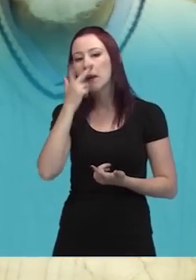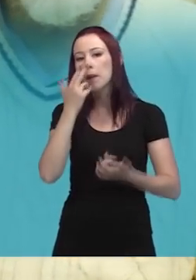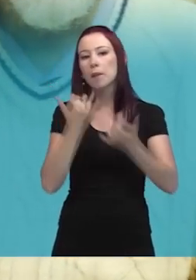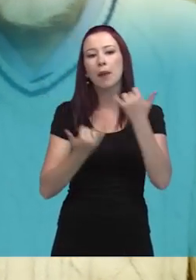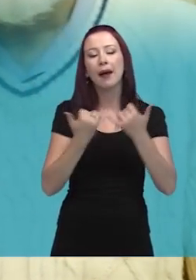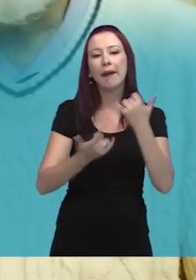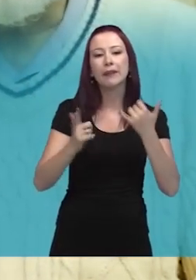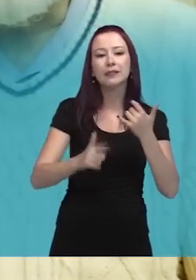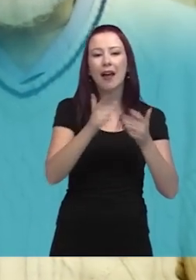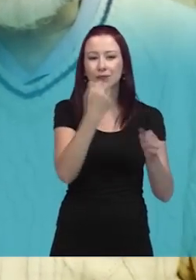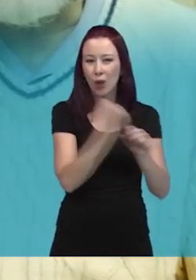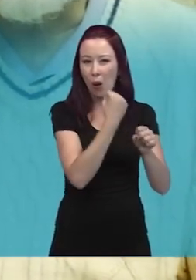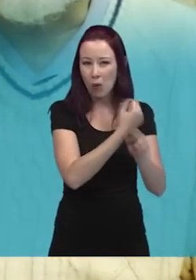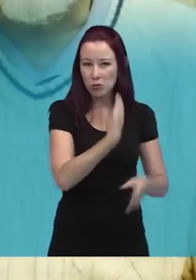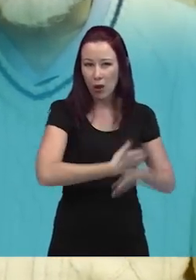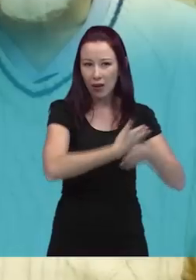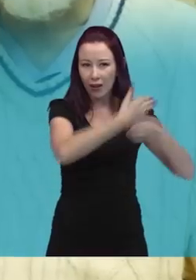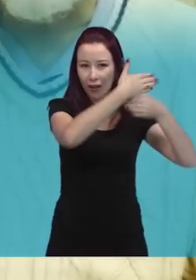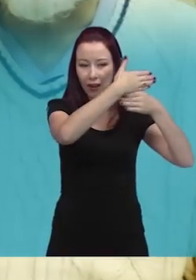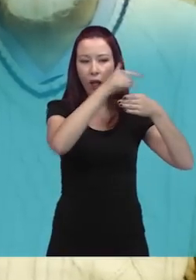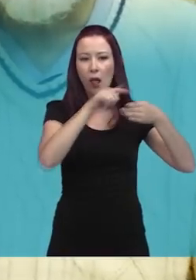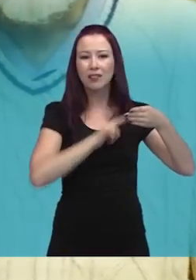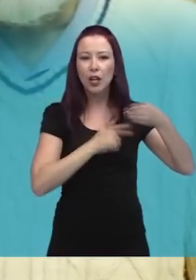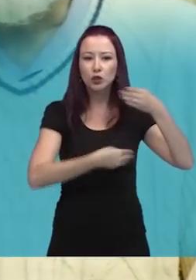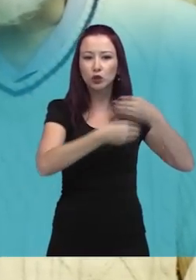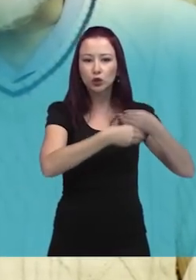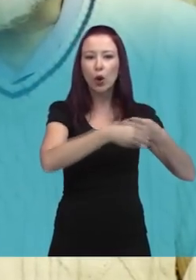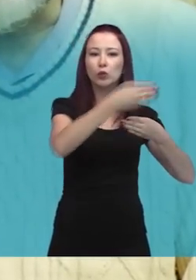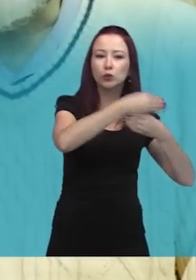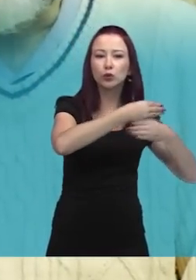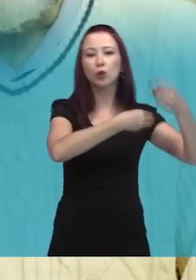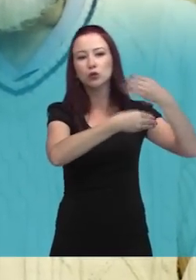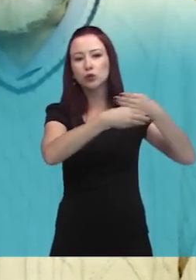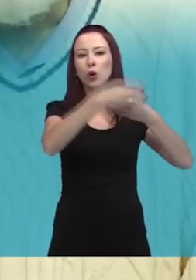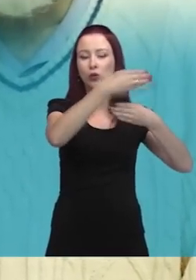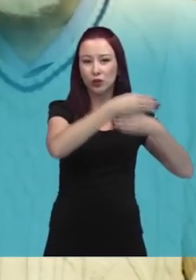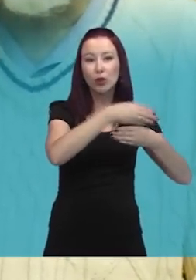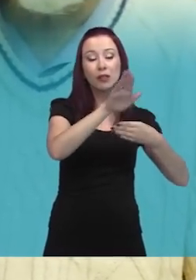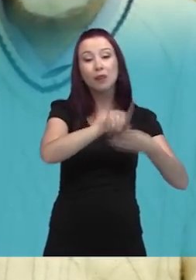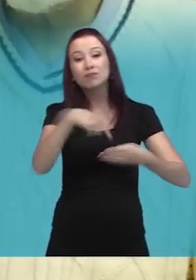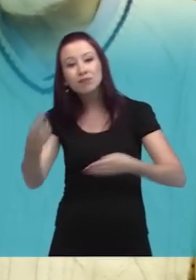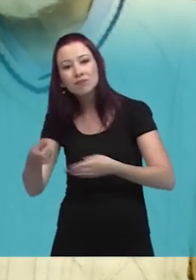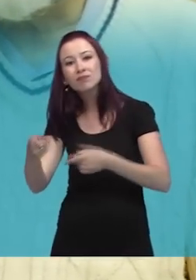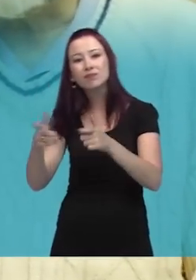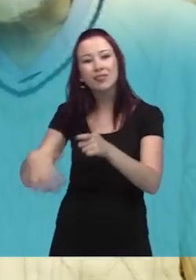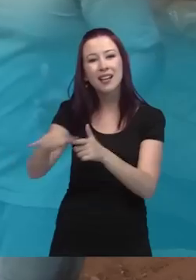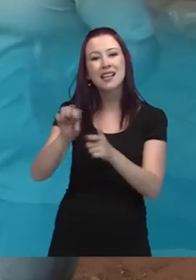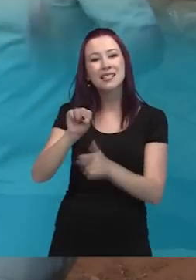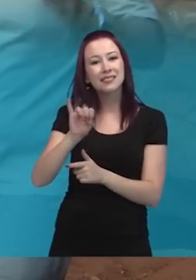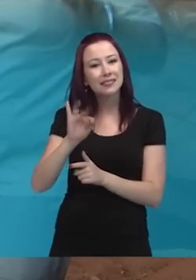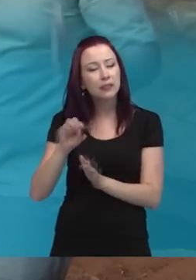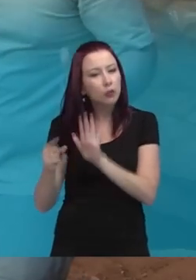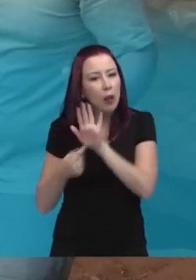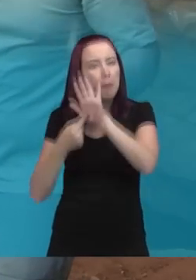construção, da reconstrução e da interpretação do passado. Então, cada sítio traz uma informação nova.